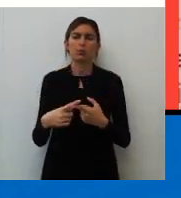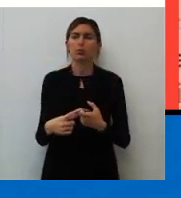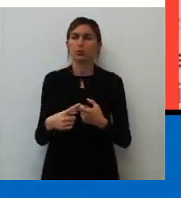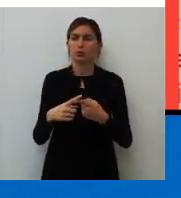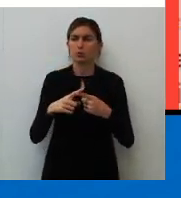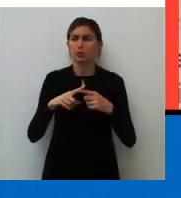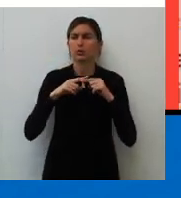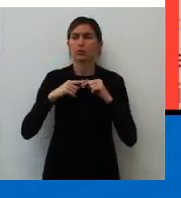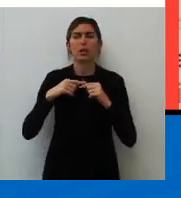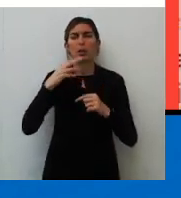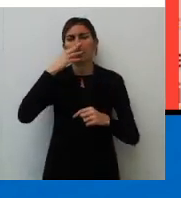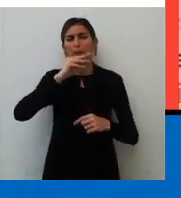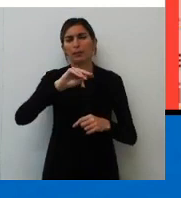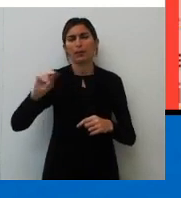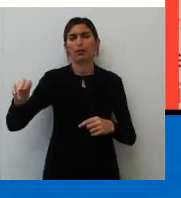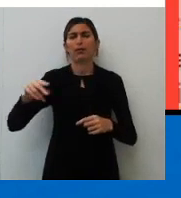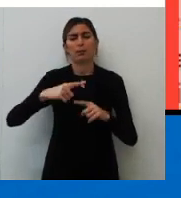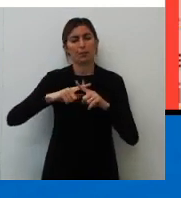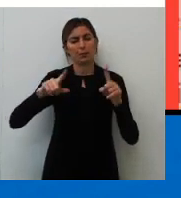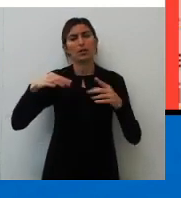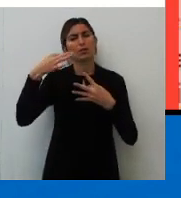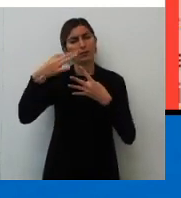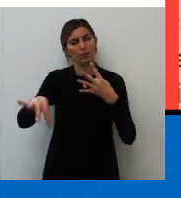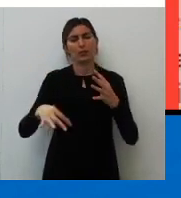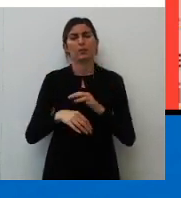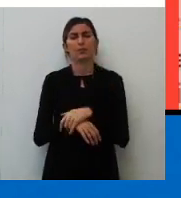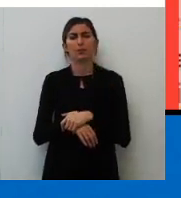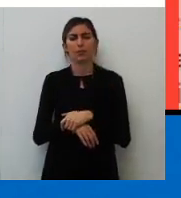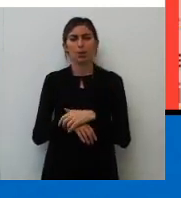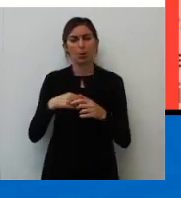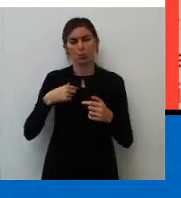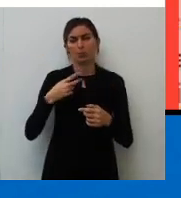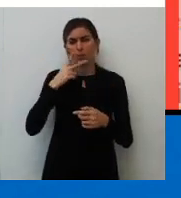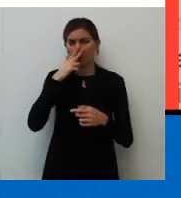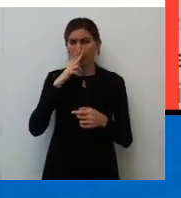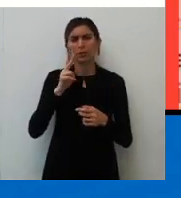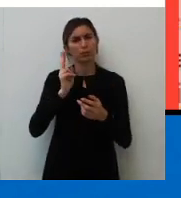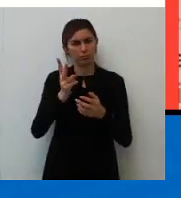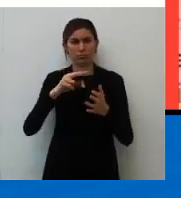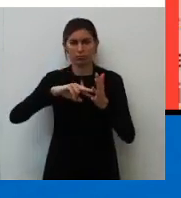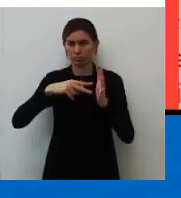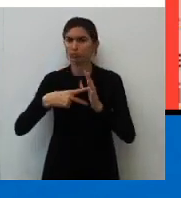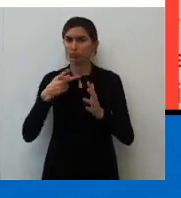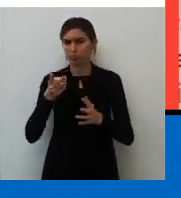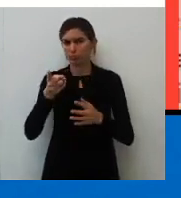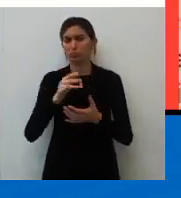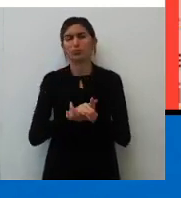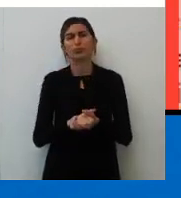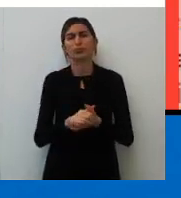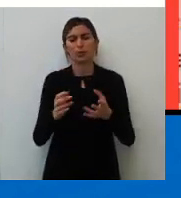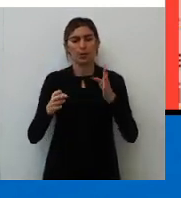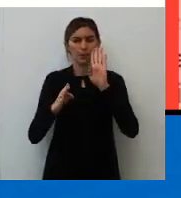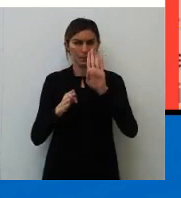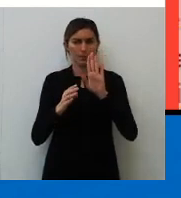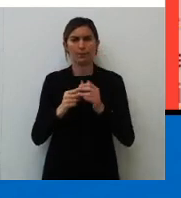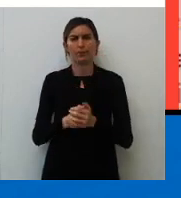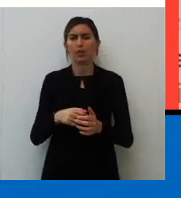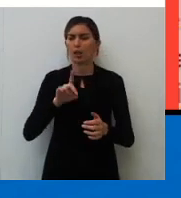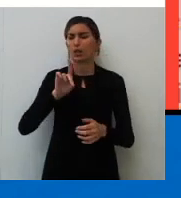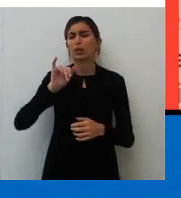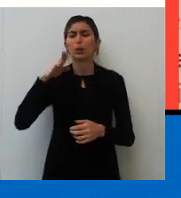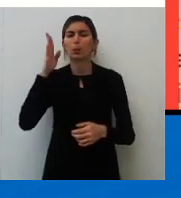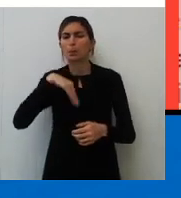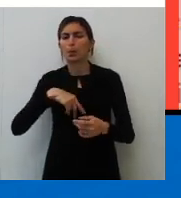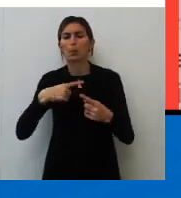negar é ainda afirmar. Mantém o mesmo sentido, não isso? Tranquilo? Letra B. E digo